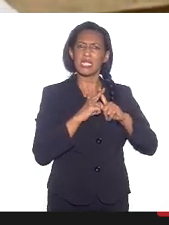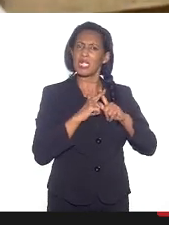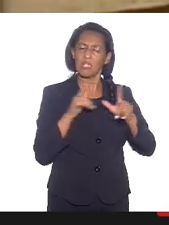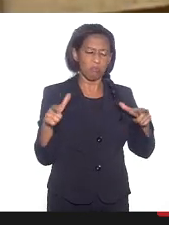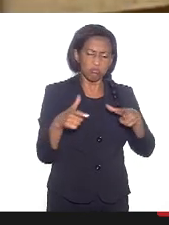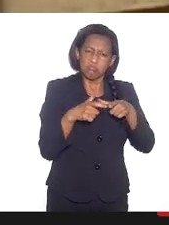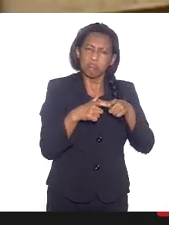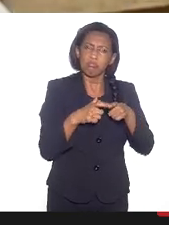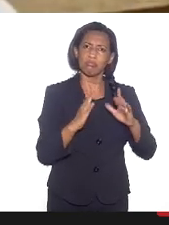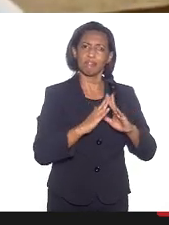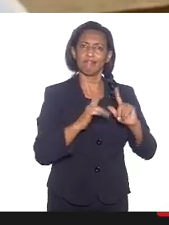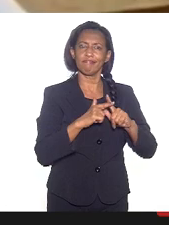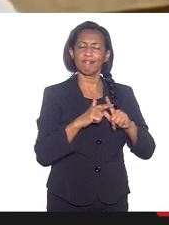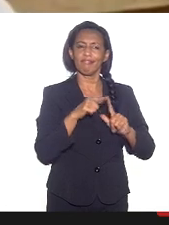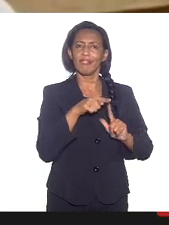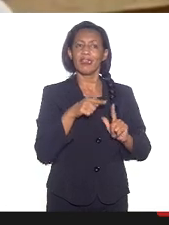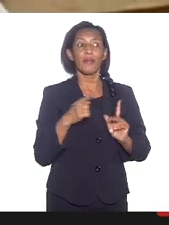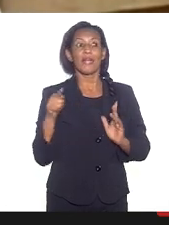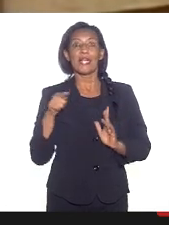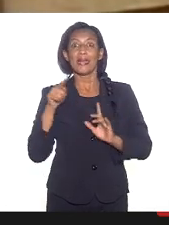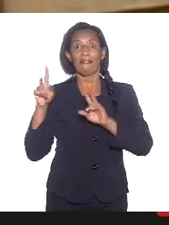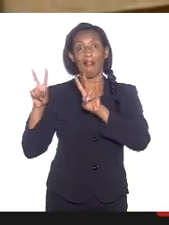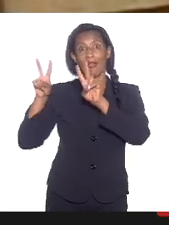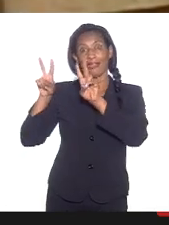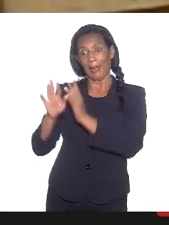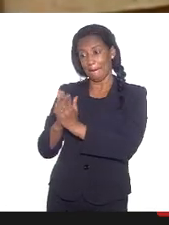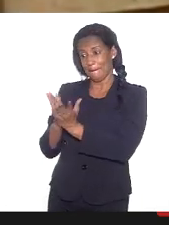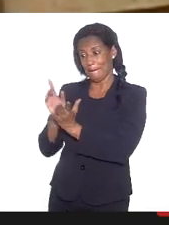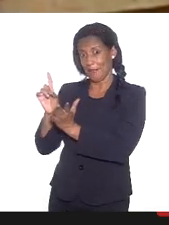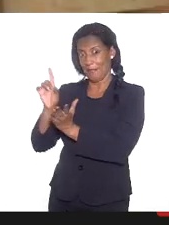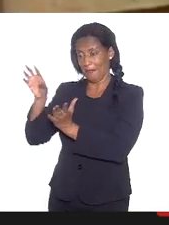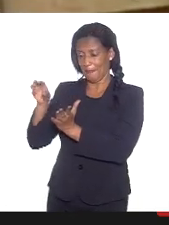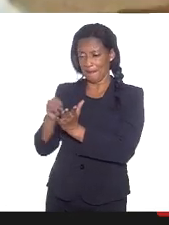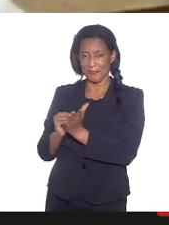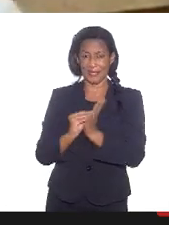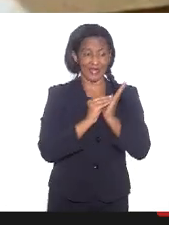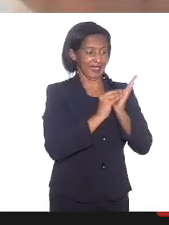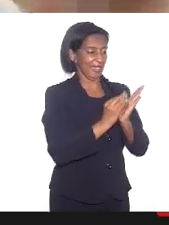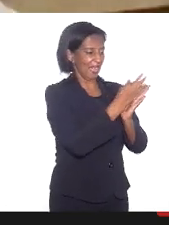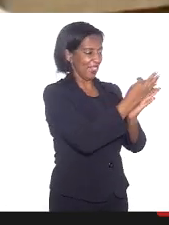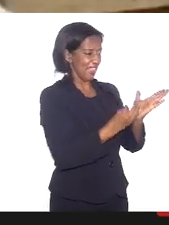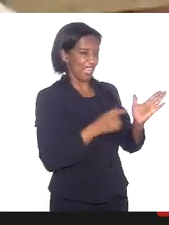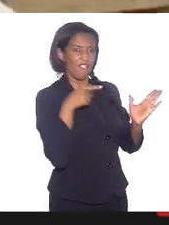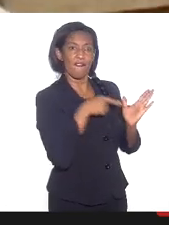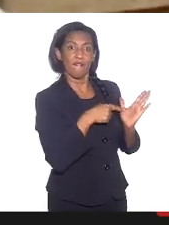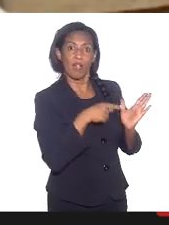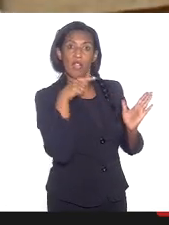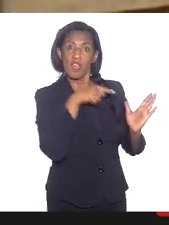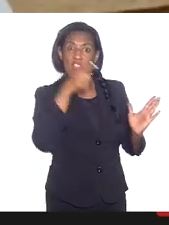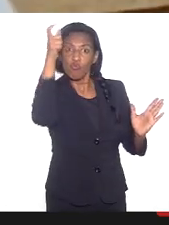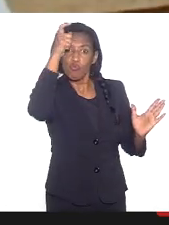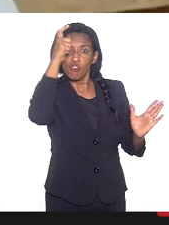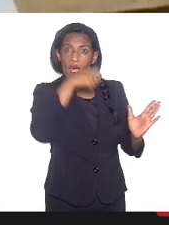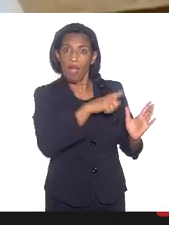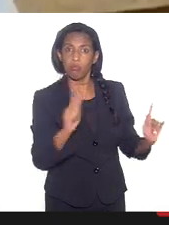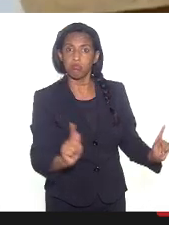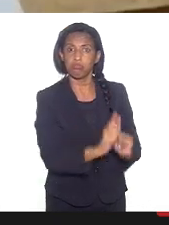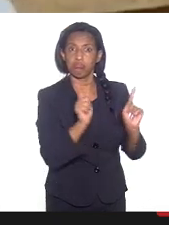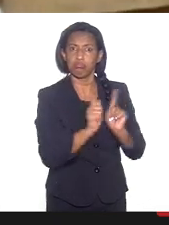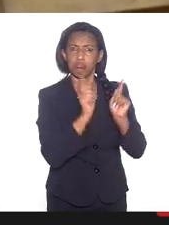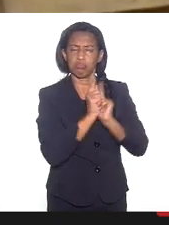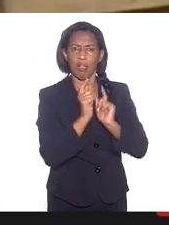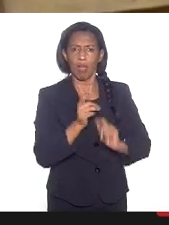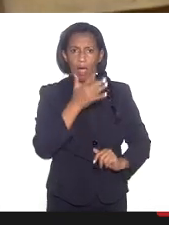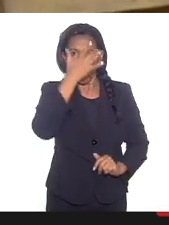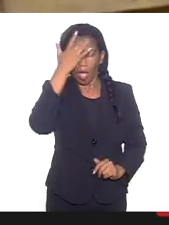pequeno. Então, ele pega um texto qualquer e começa a dizer, olha, Fábio Damião é coisa do demônio, o demônio, o demônio, o sujeito que está ali,